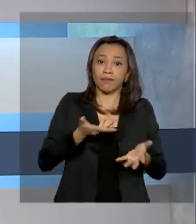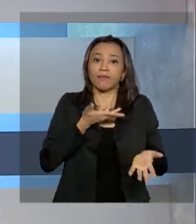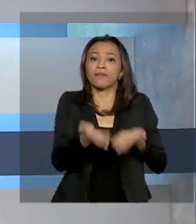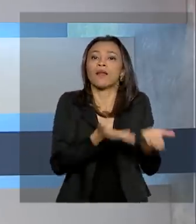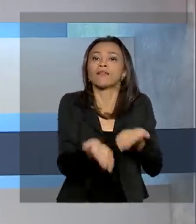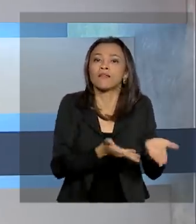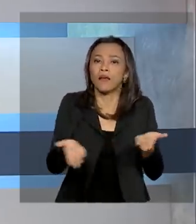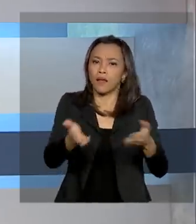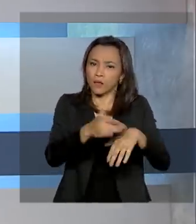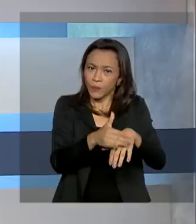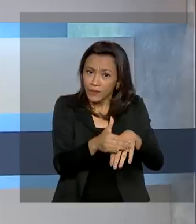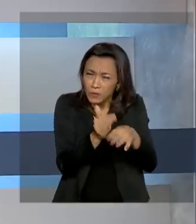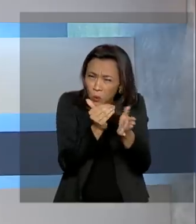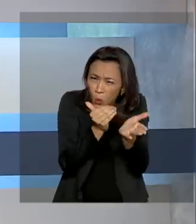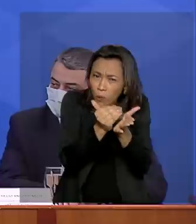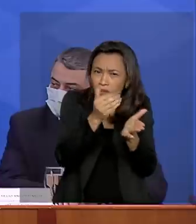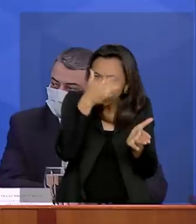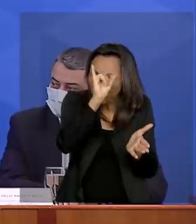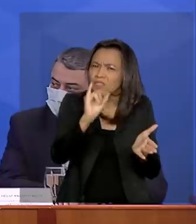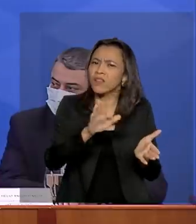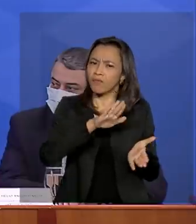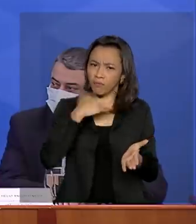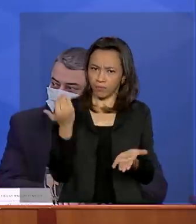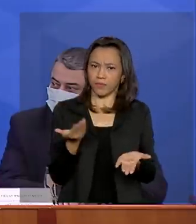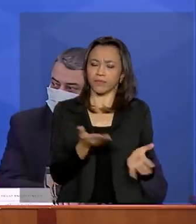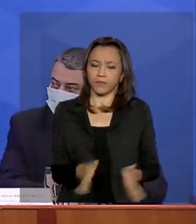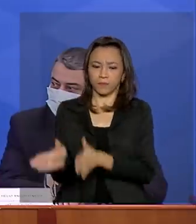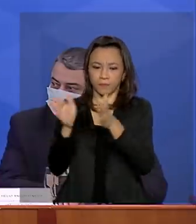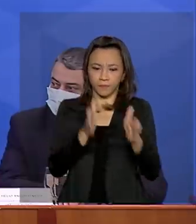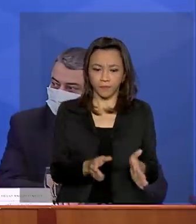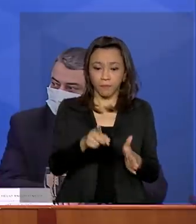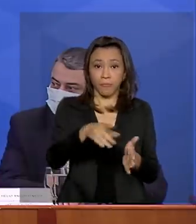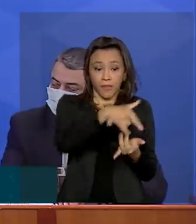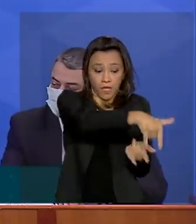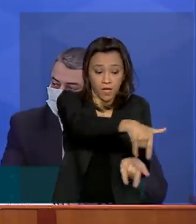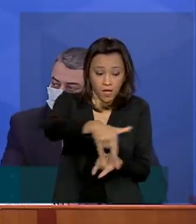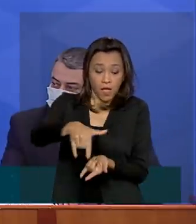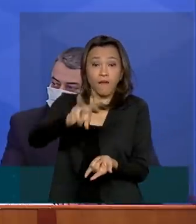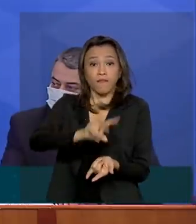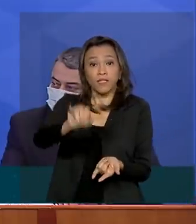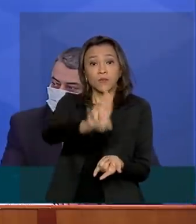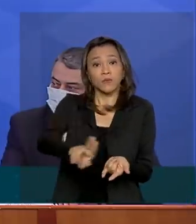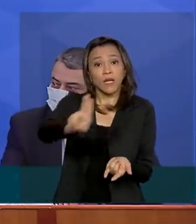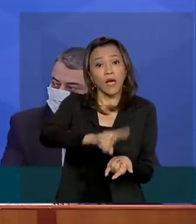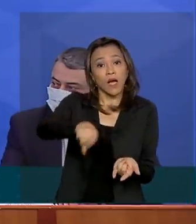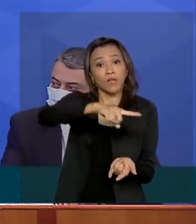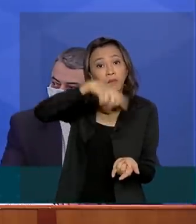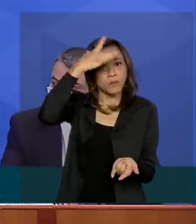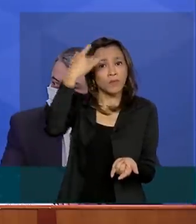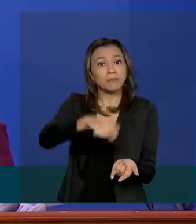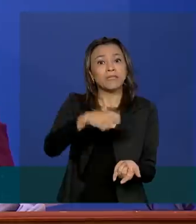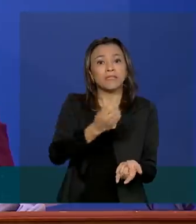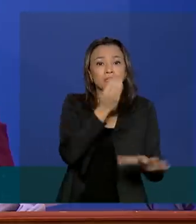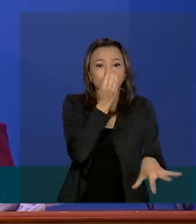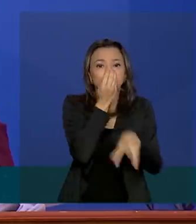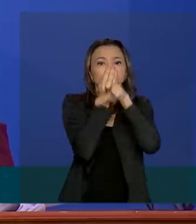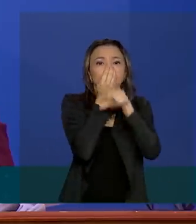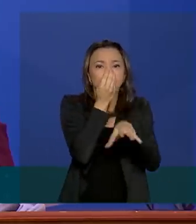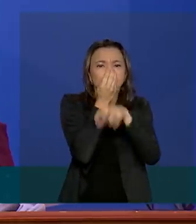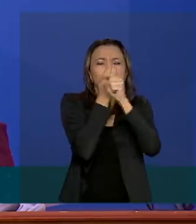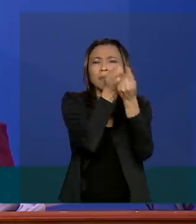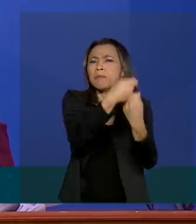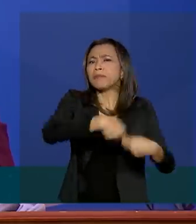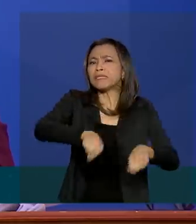estágio inicial e evitar mortes. Os leitos serão utilizados por pacientes que precisam de oxigênio, mas não tem